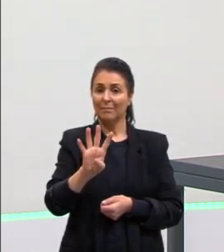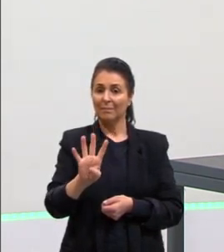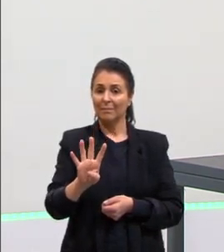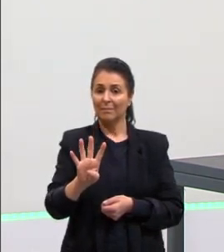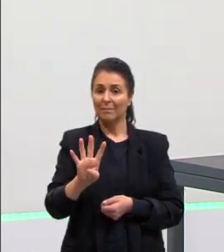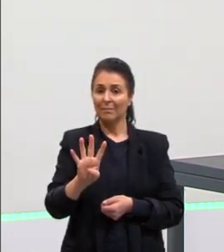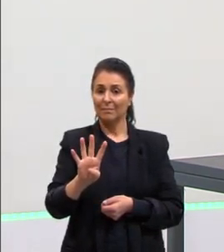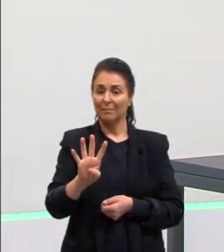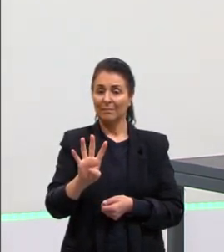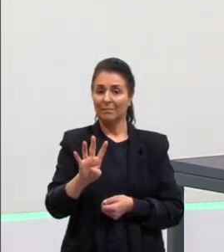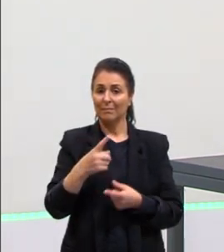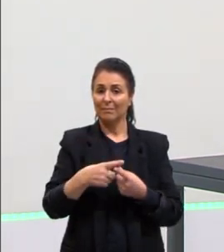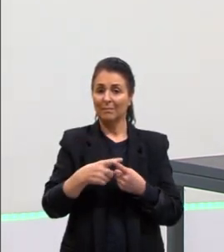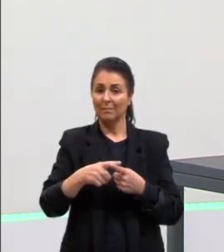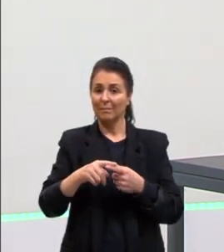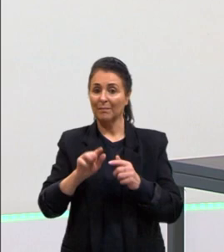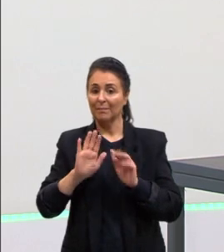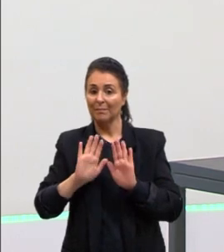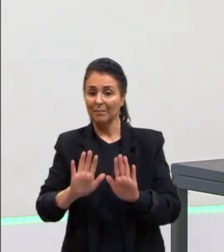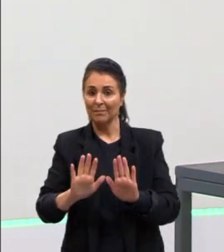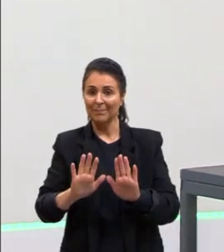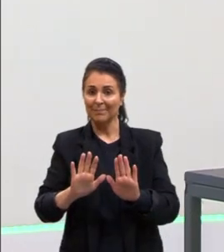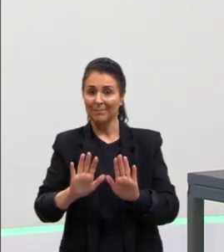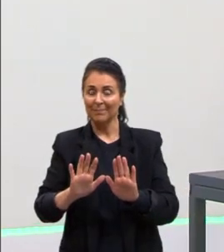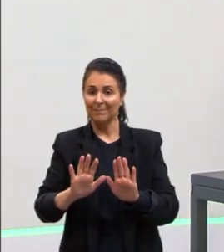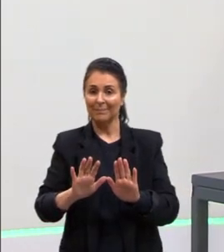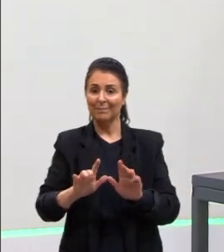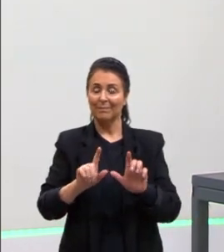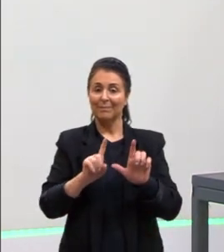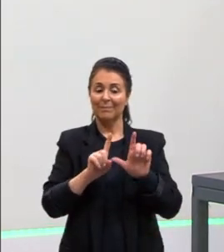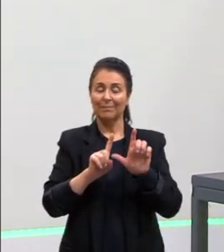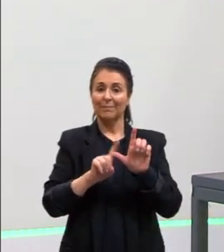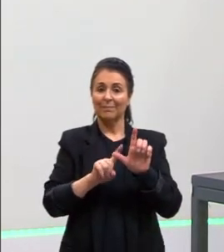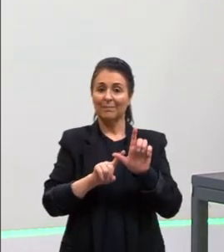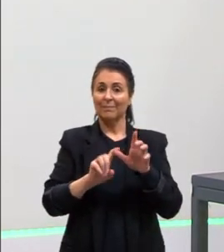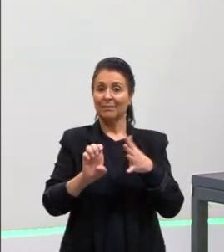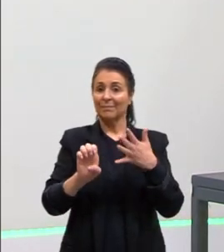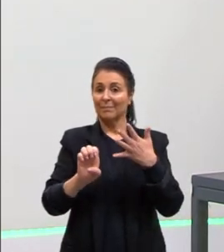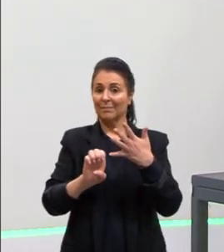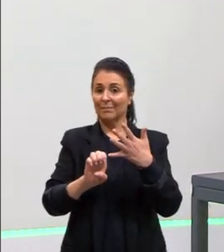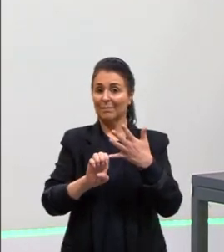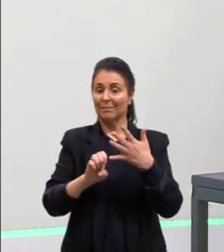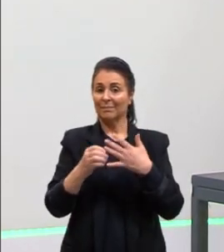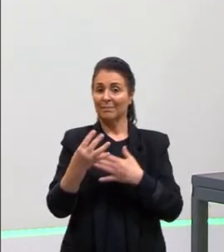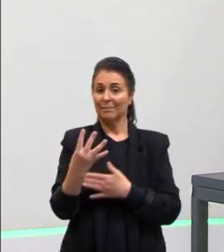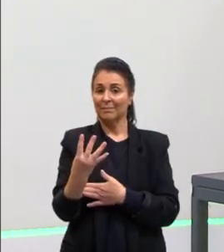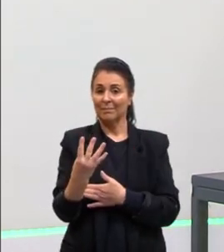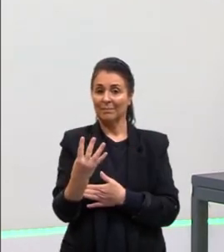quatro. Porque para aqui. Então, a letra E é quatro.